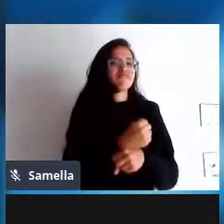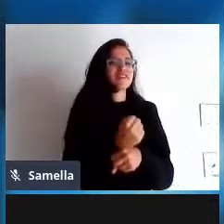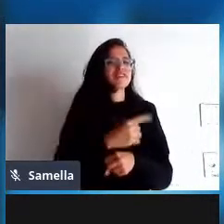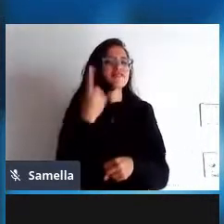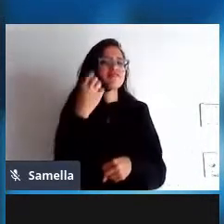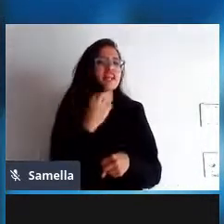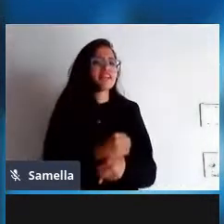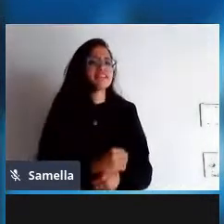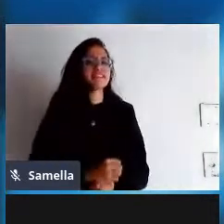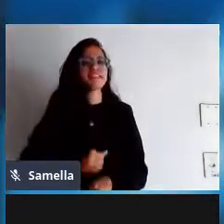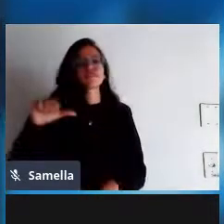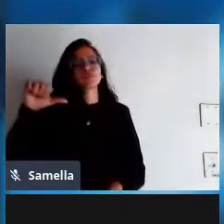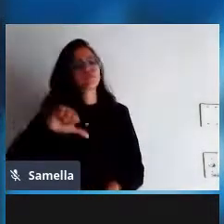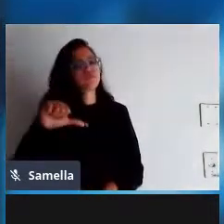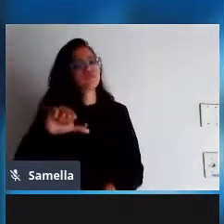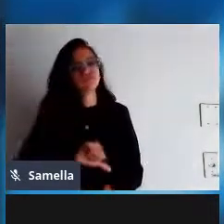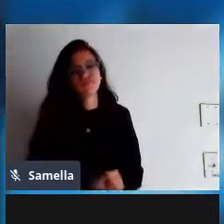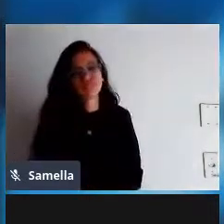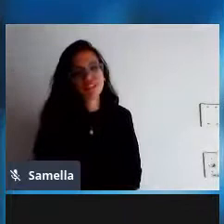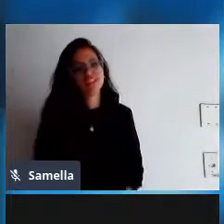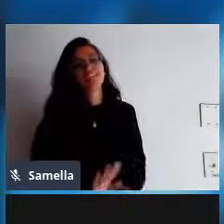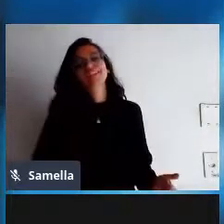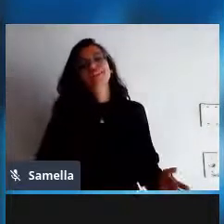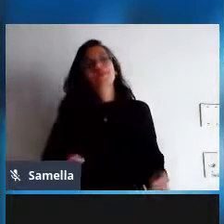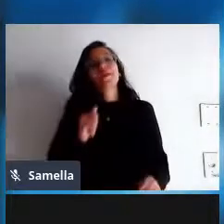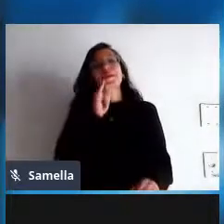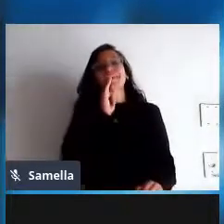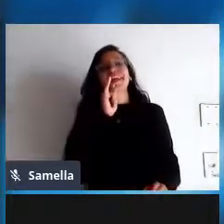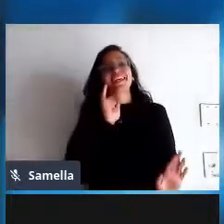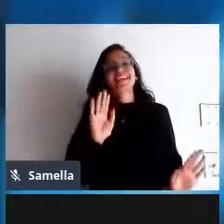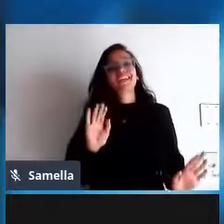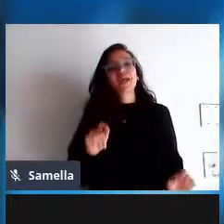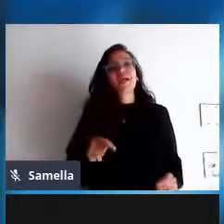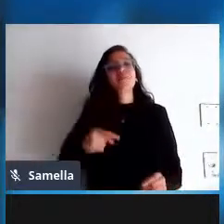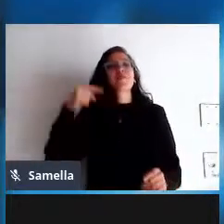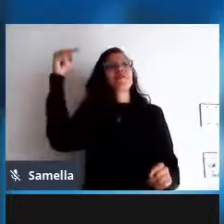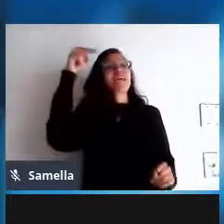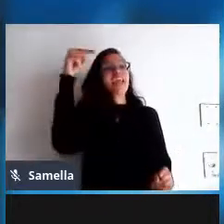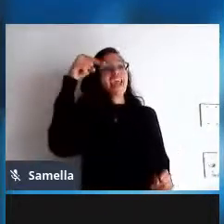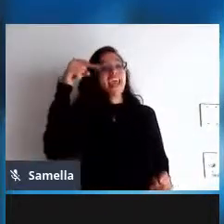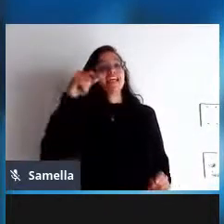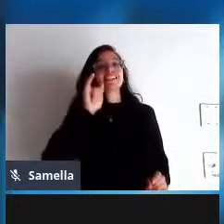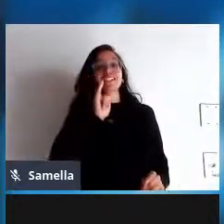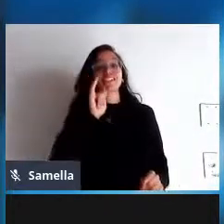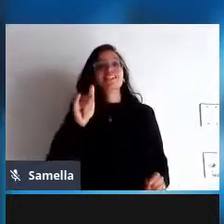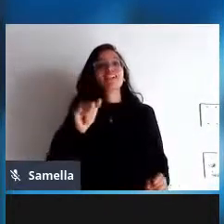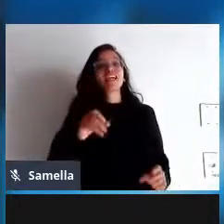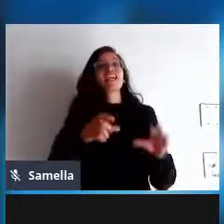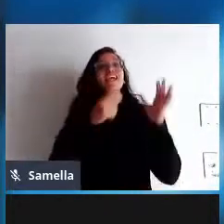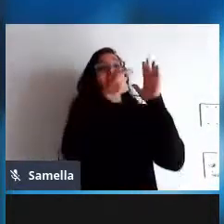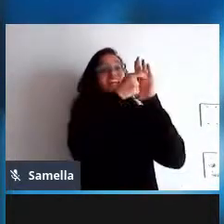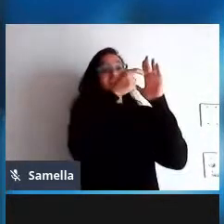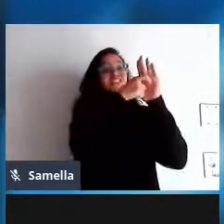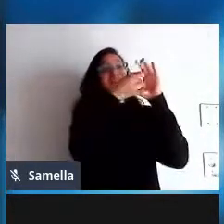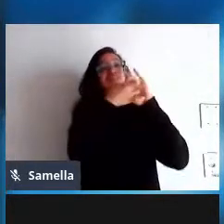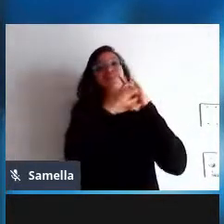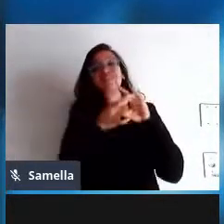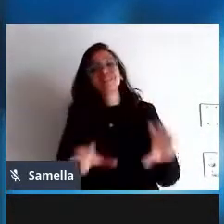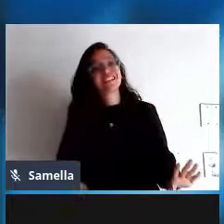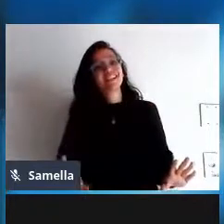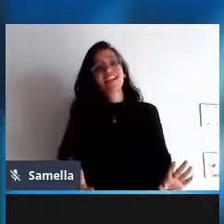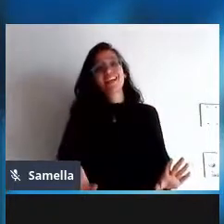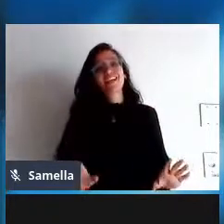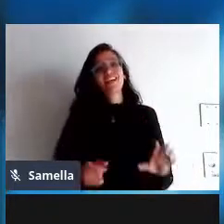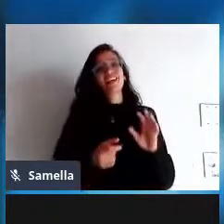cada vez menos se tem coragem de dizer assim este software é livre tudo quanto é blog vlog no